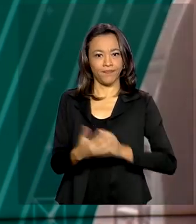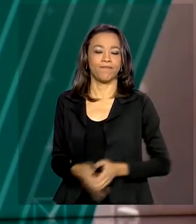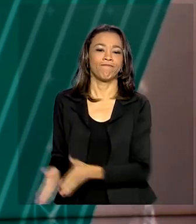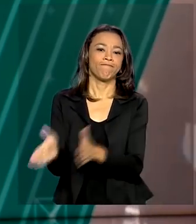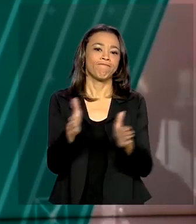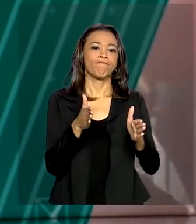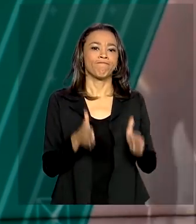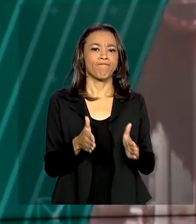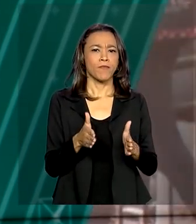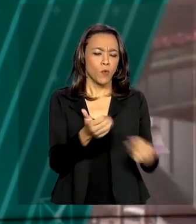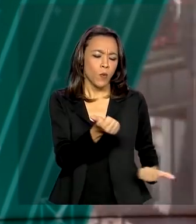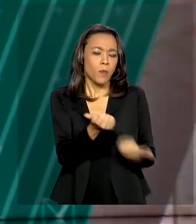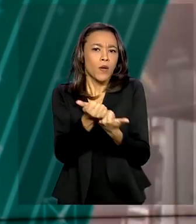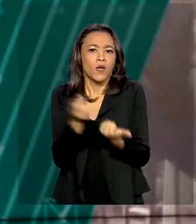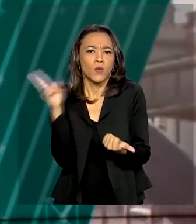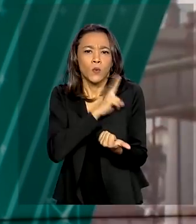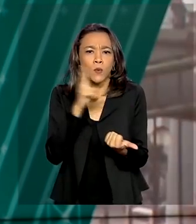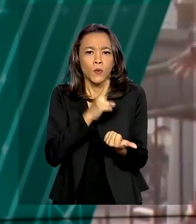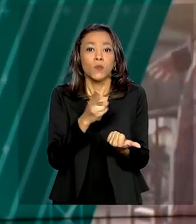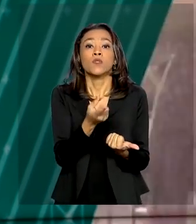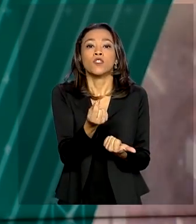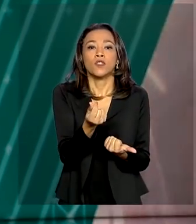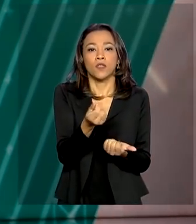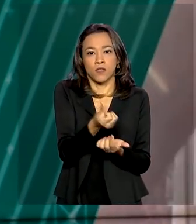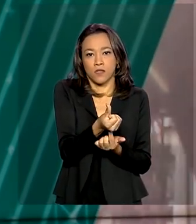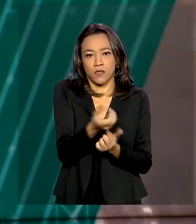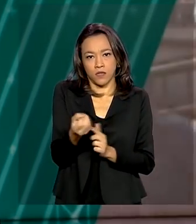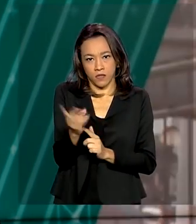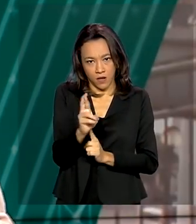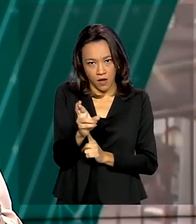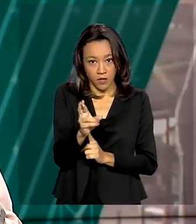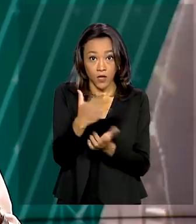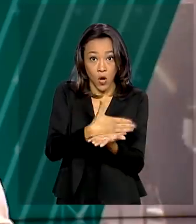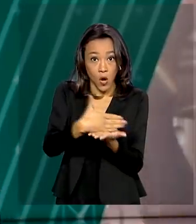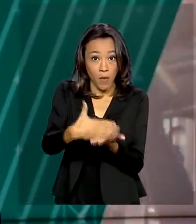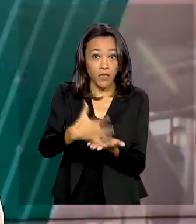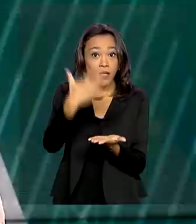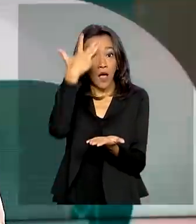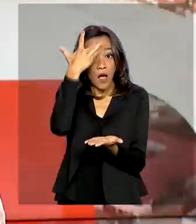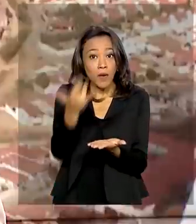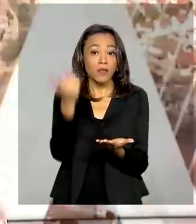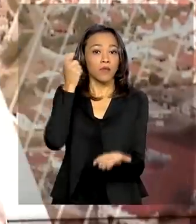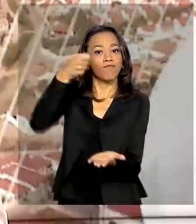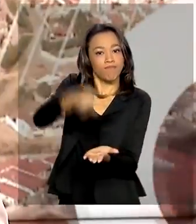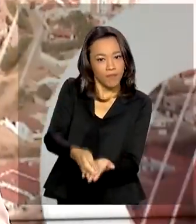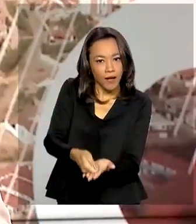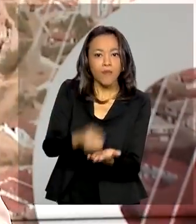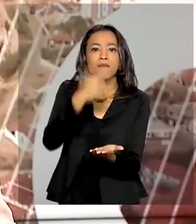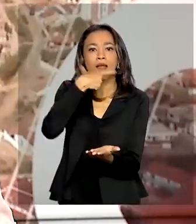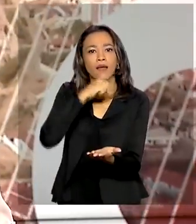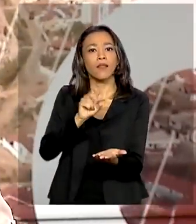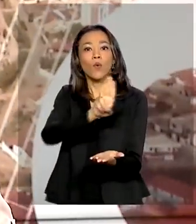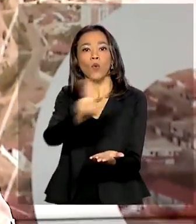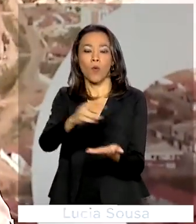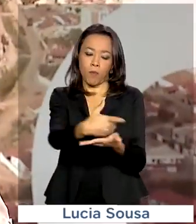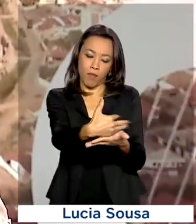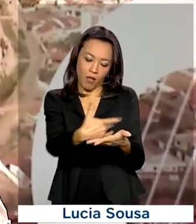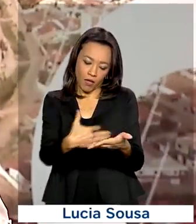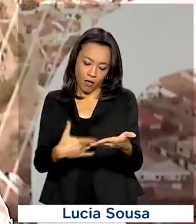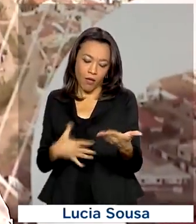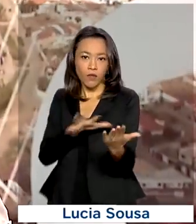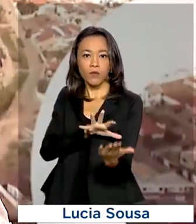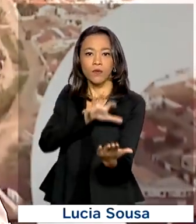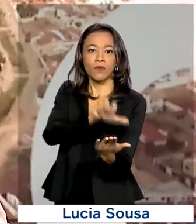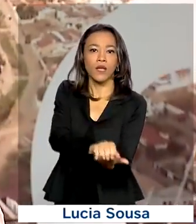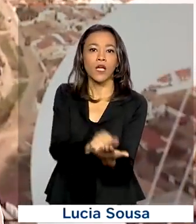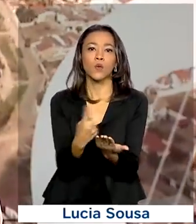O auxílio emergencial de 600 reais começa a ser pago amanhã para quem está no cadastro único do governo federal